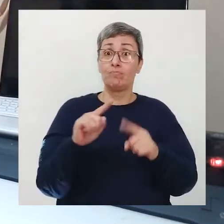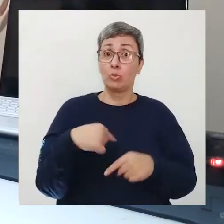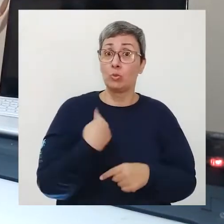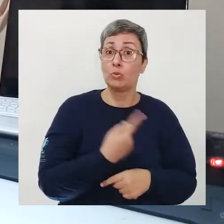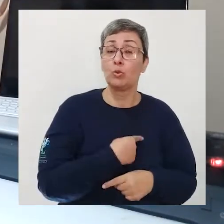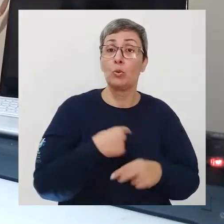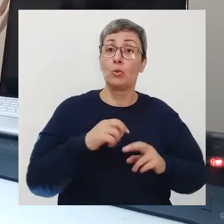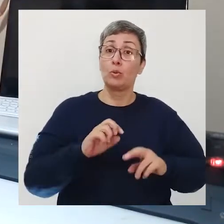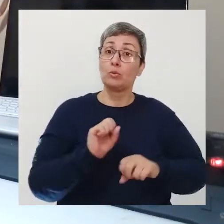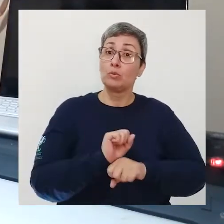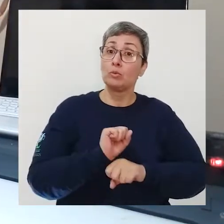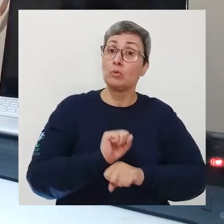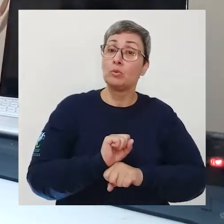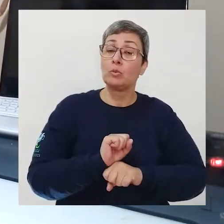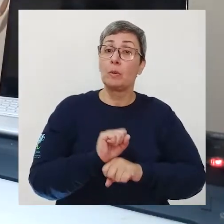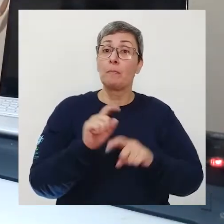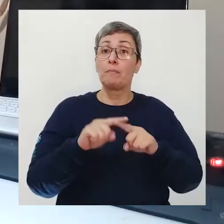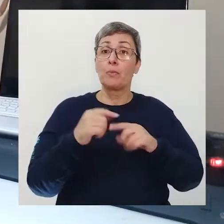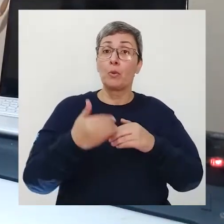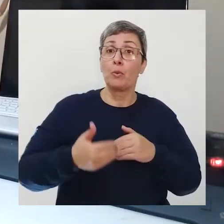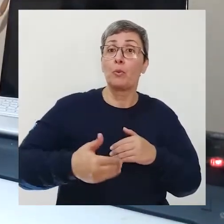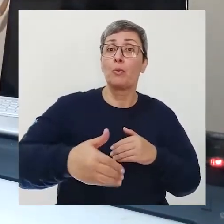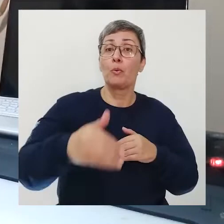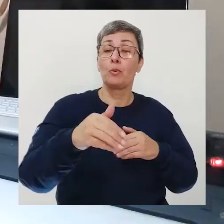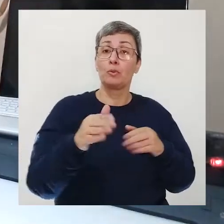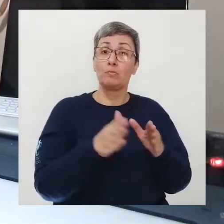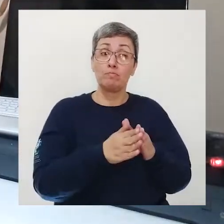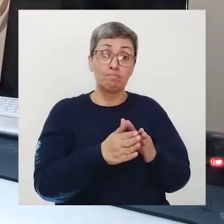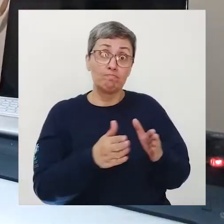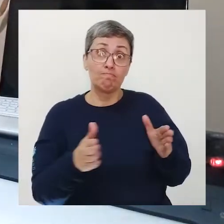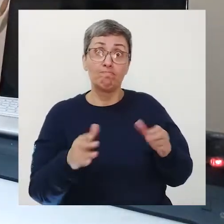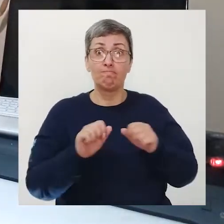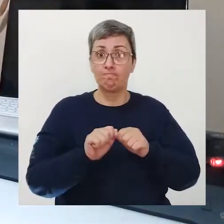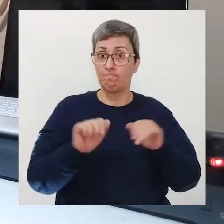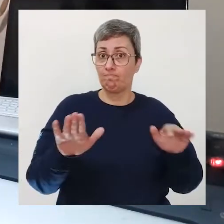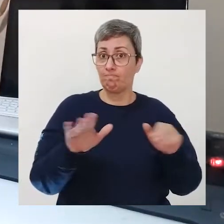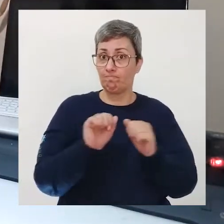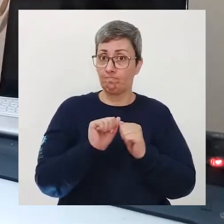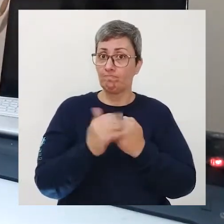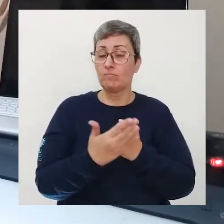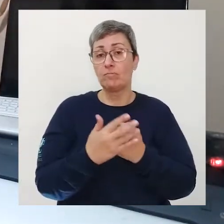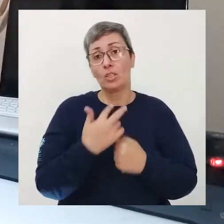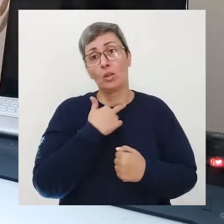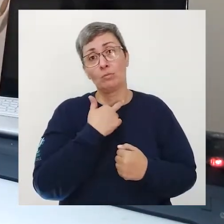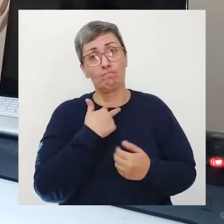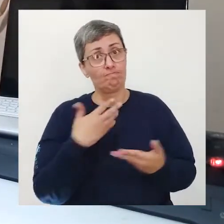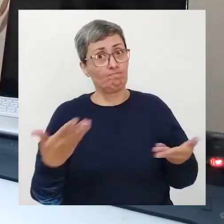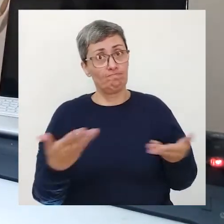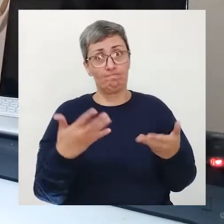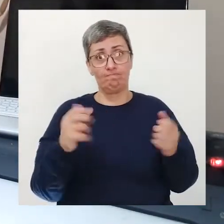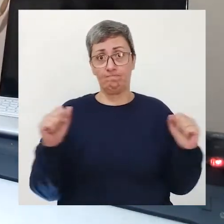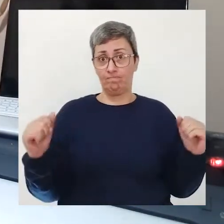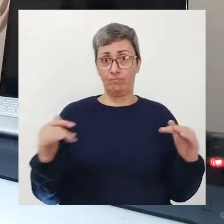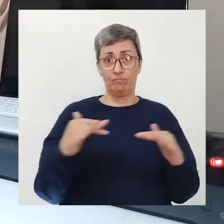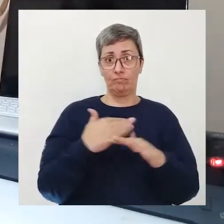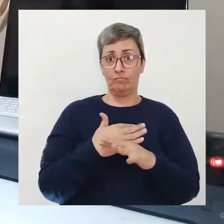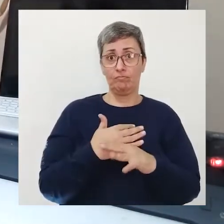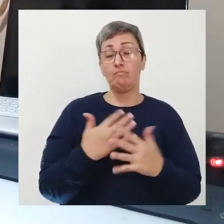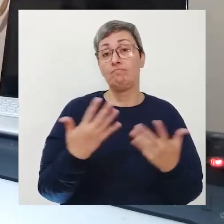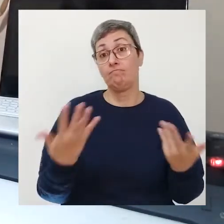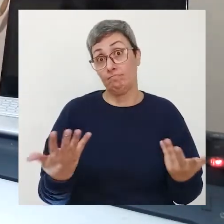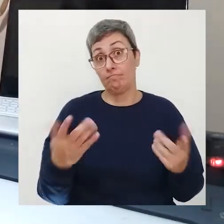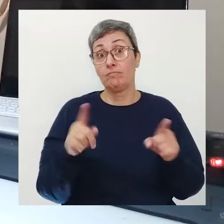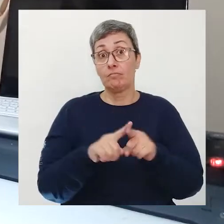então a gente tem que esperar passar um pouquinho isso para começar a realizar essas atividades em grupo né participar dessas atividades